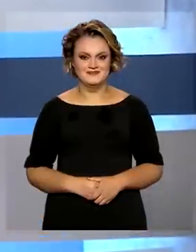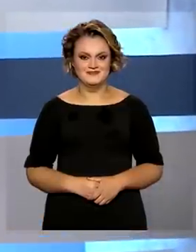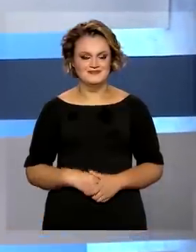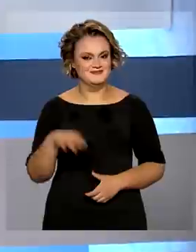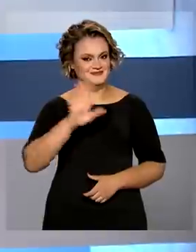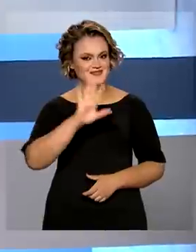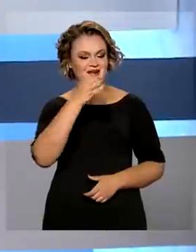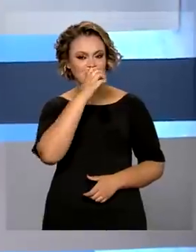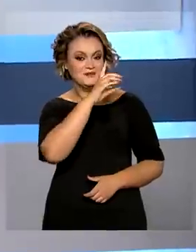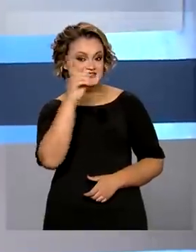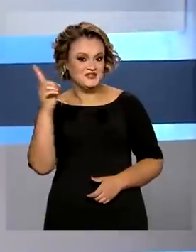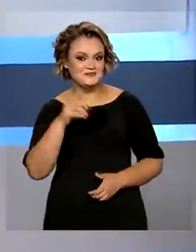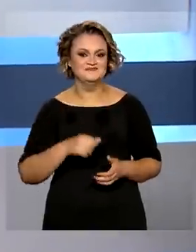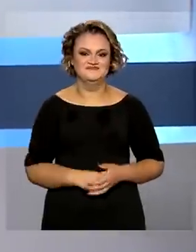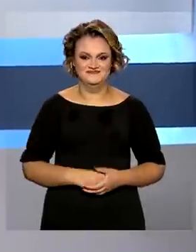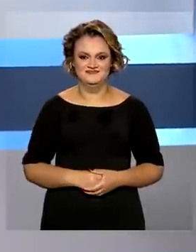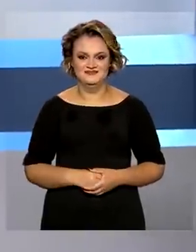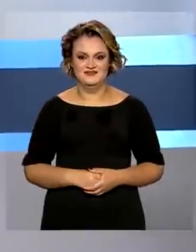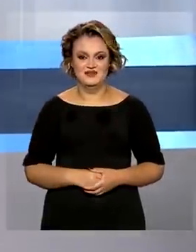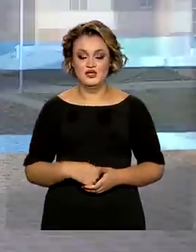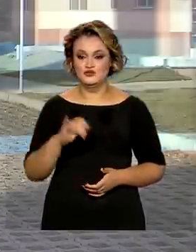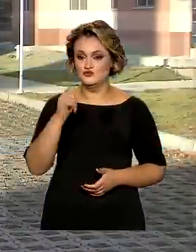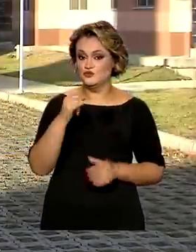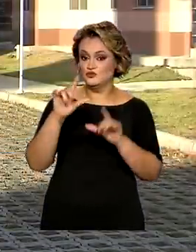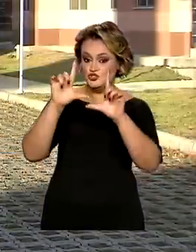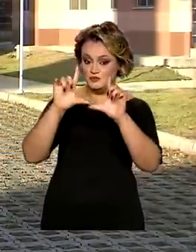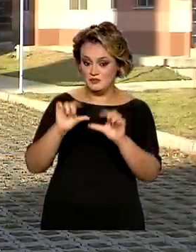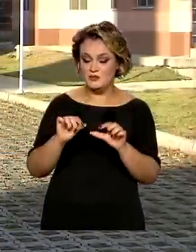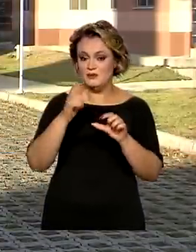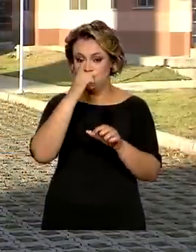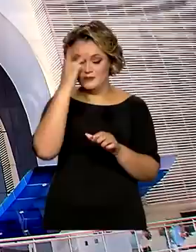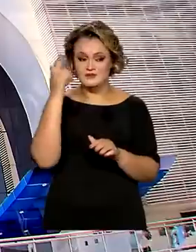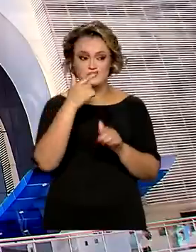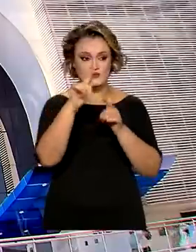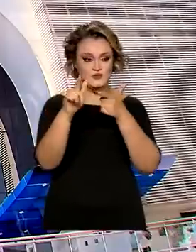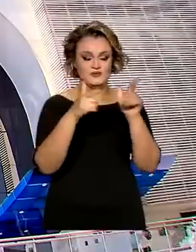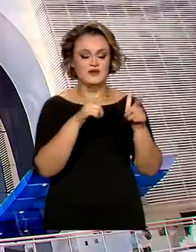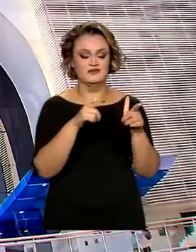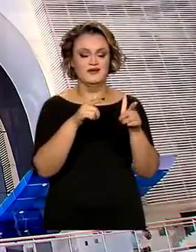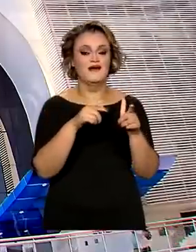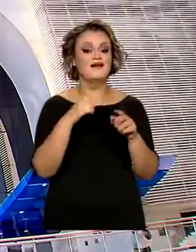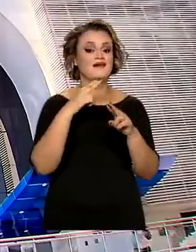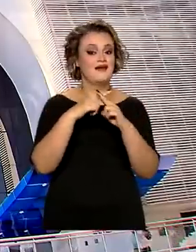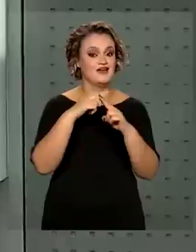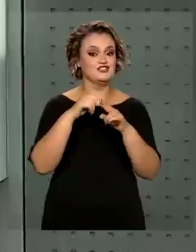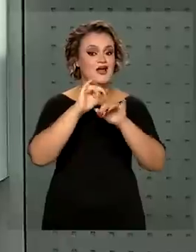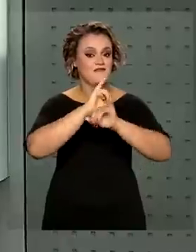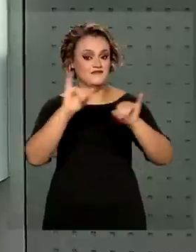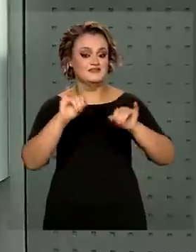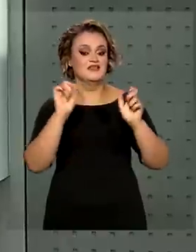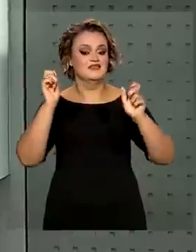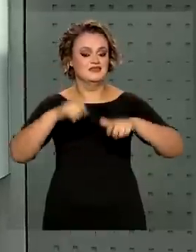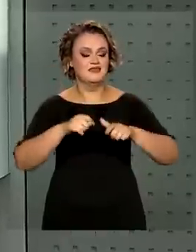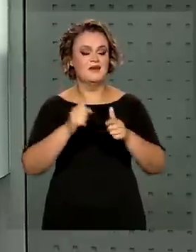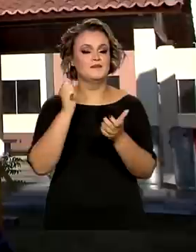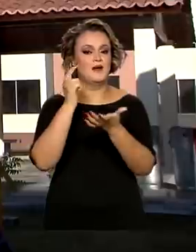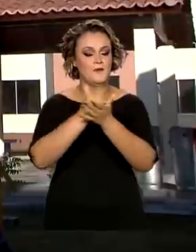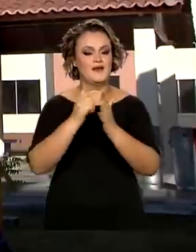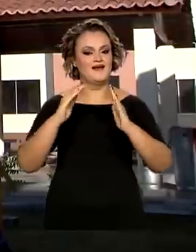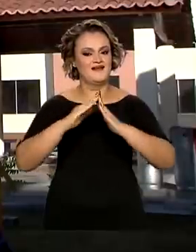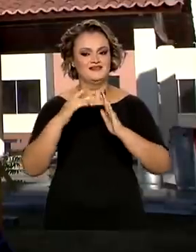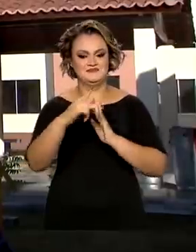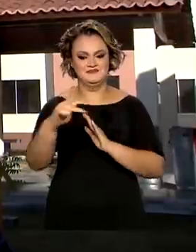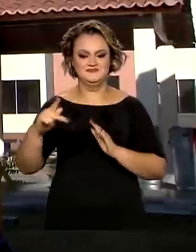Olá, bom dia! Menos juros e para mais pessoas. Caixa anuncia novas condições para quem vai